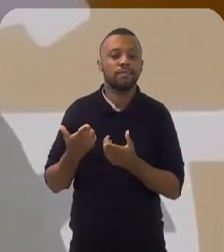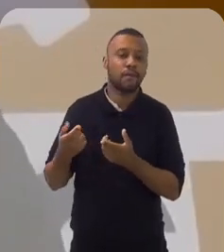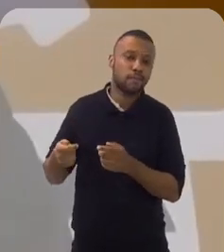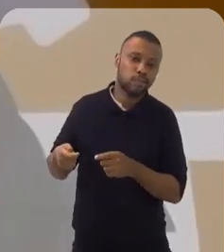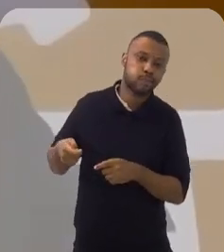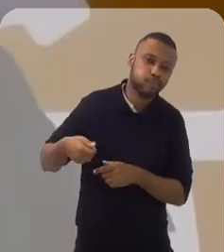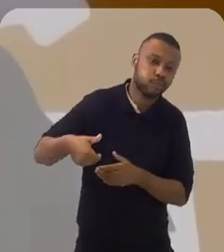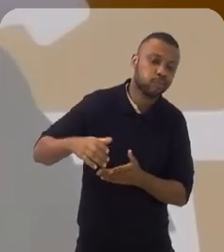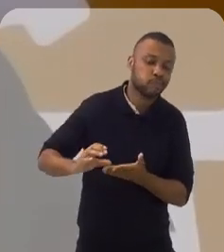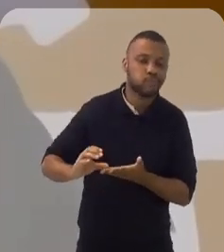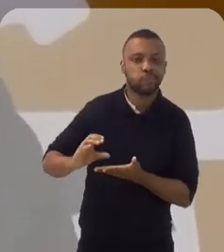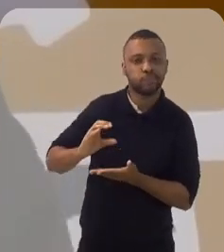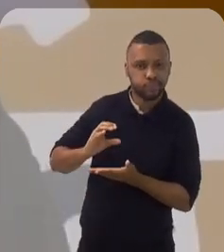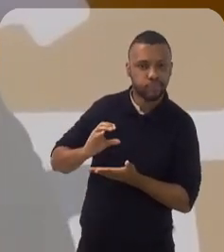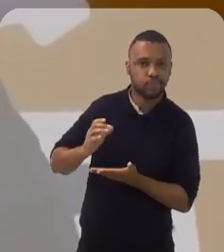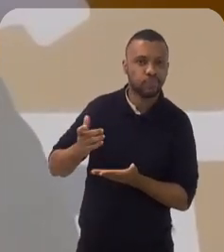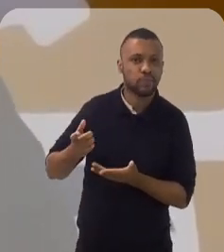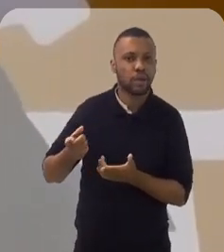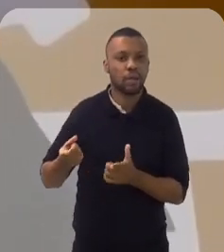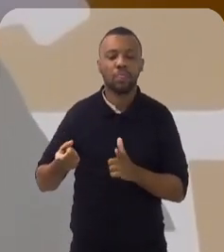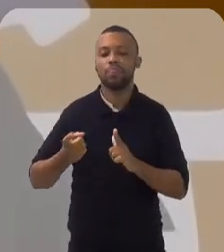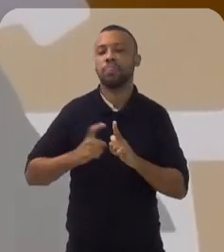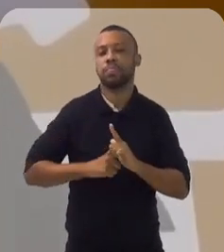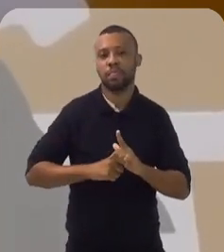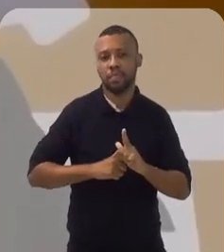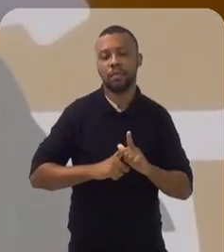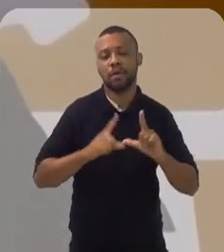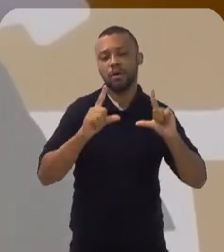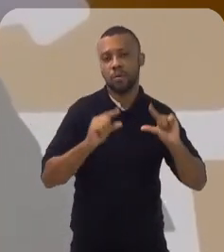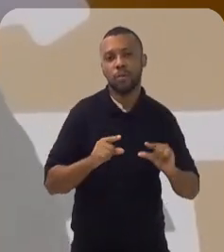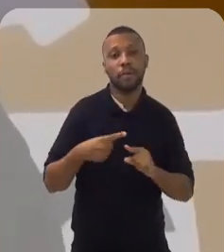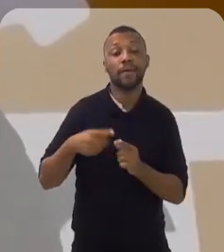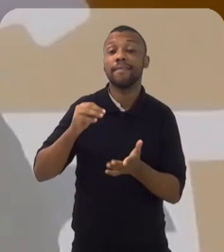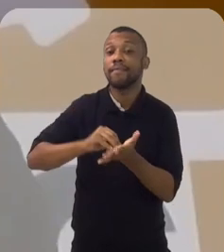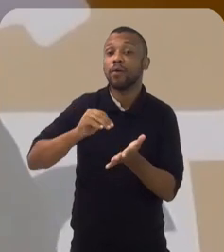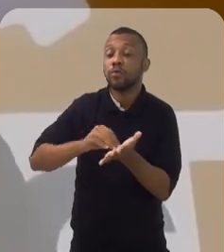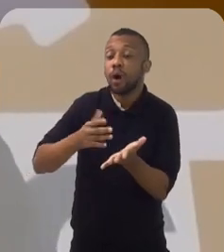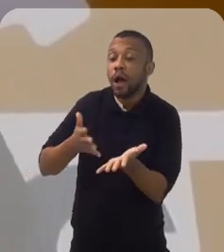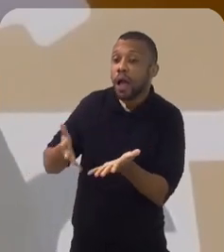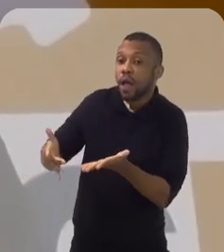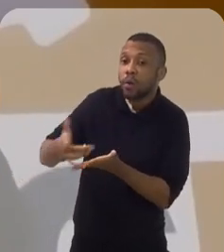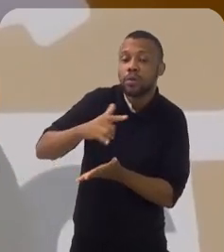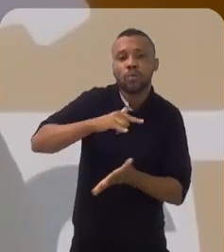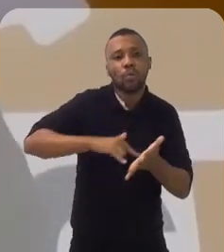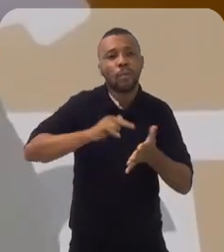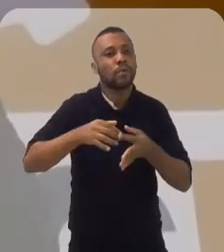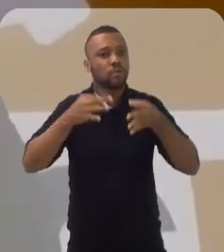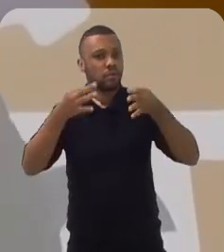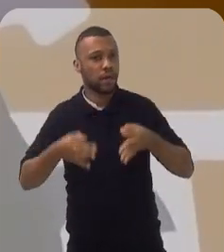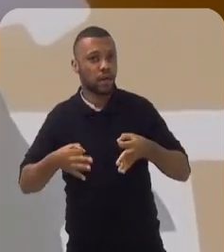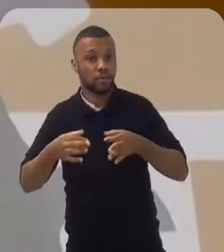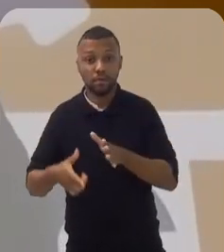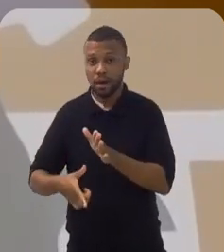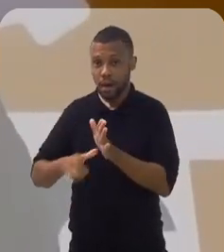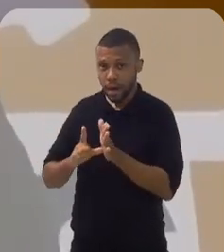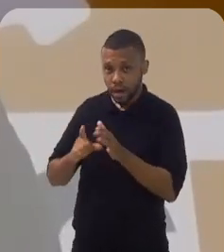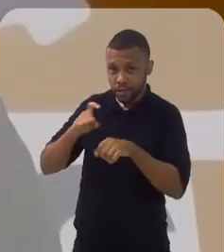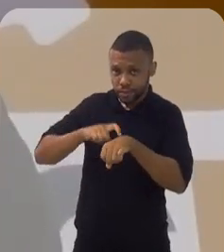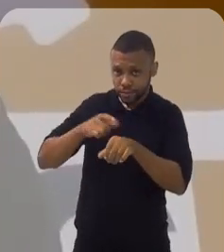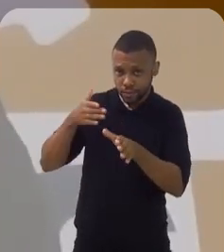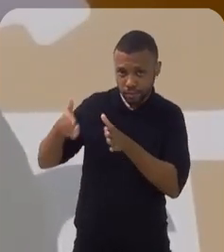ganho ou uma diminuição ali no imposto devido, porque não reuniu devidamente os documentos. Então, quanto antes você começa a fazer,